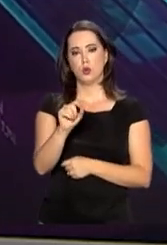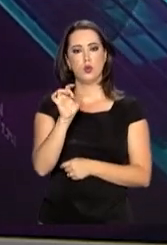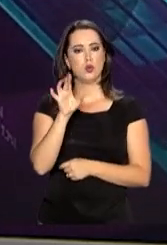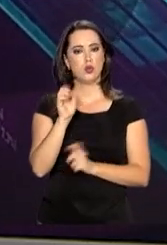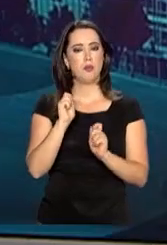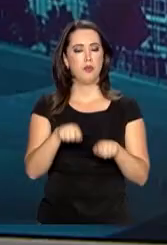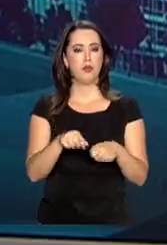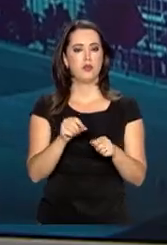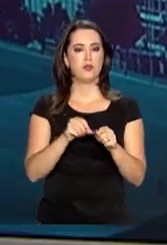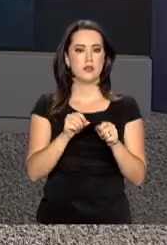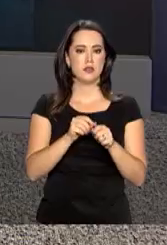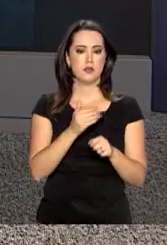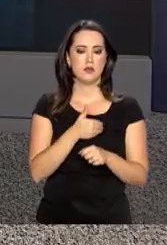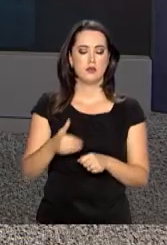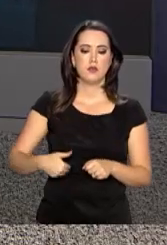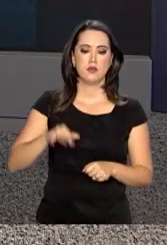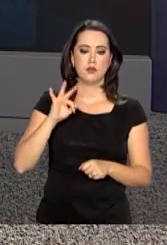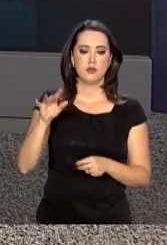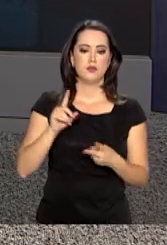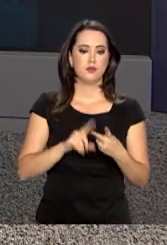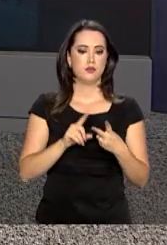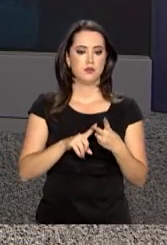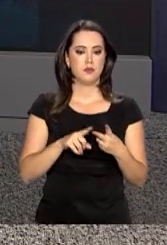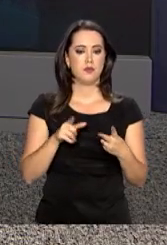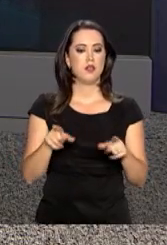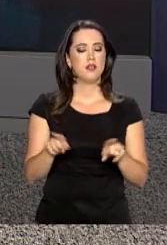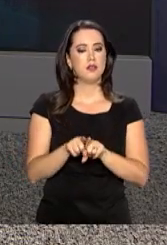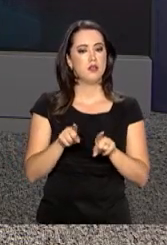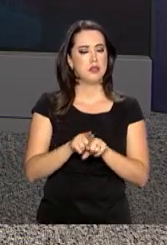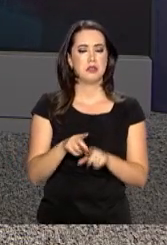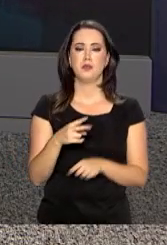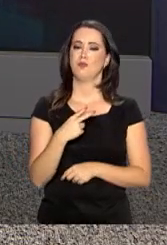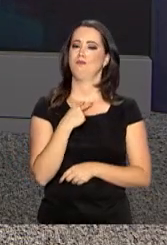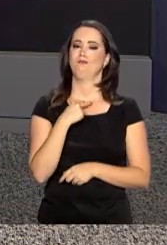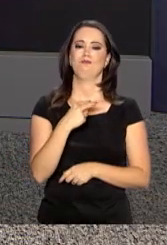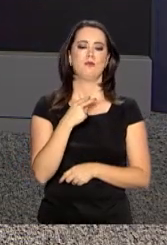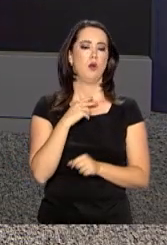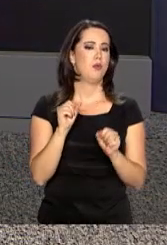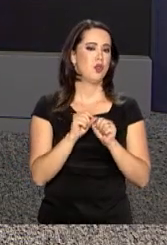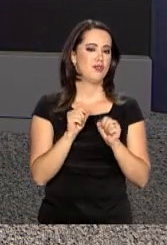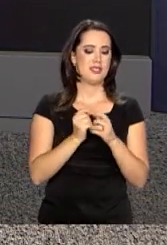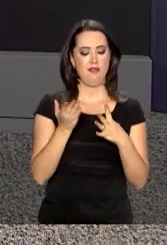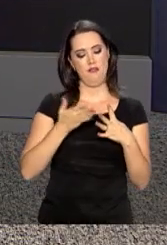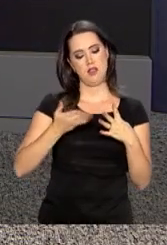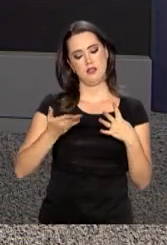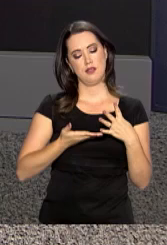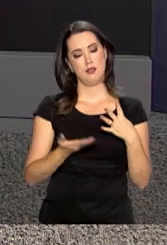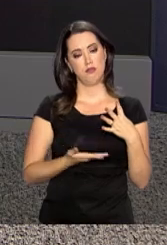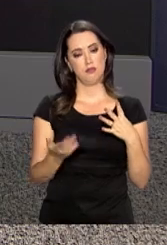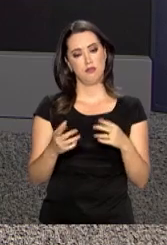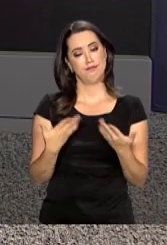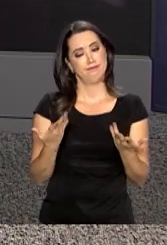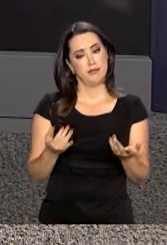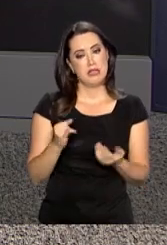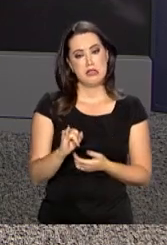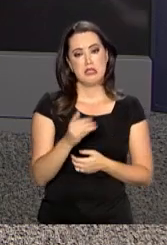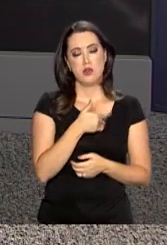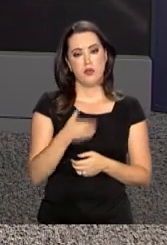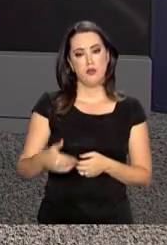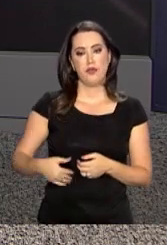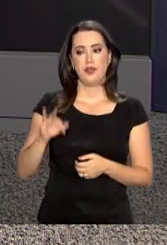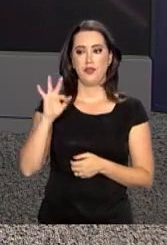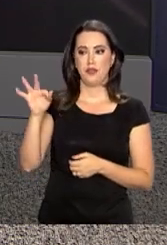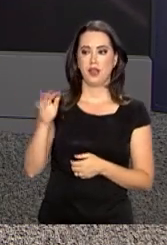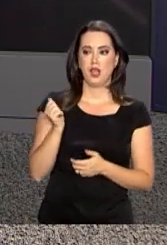feito pelo governo federal. Segundo, eles também não podem fazer financiamentos tendo o governo federal